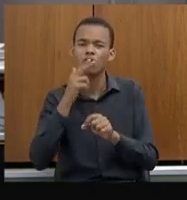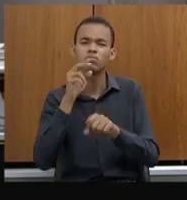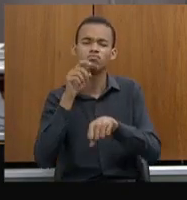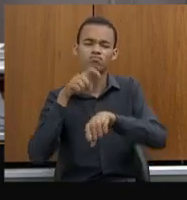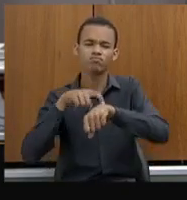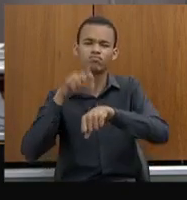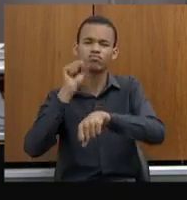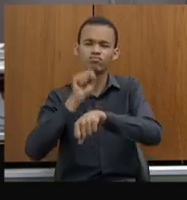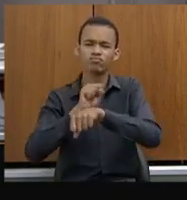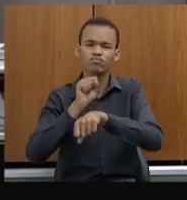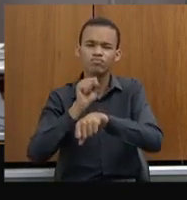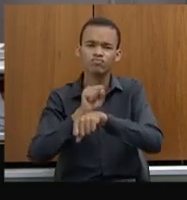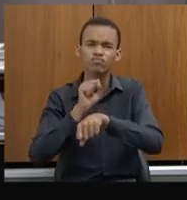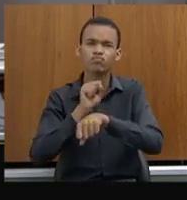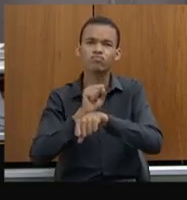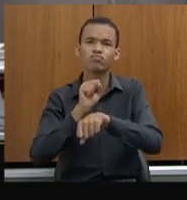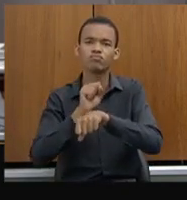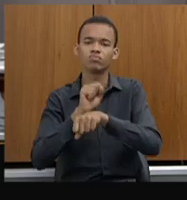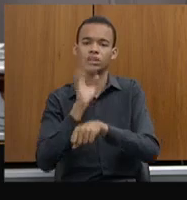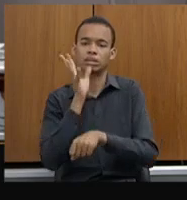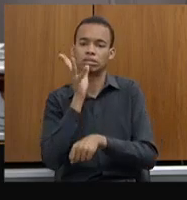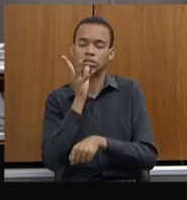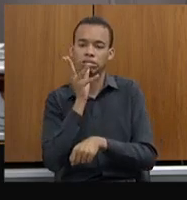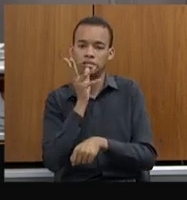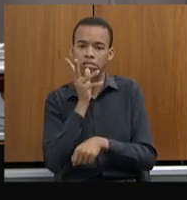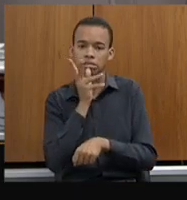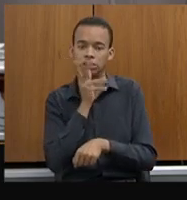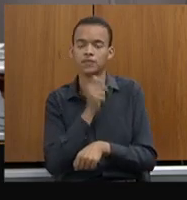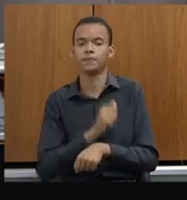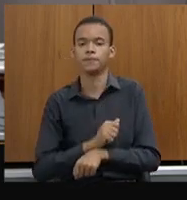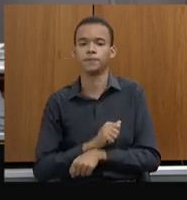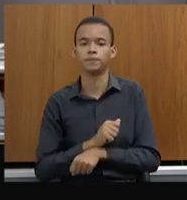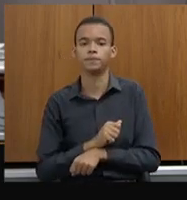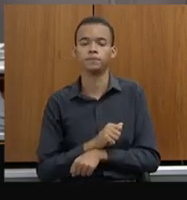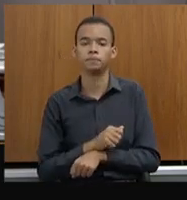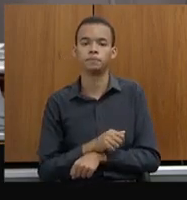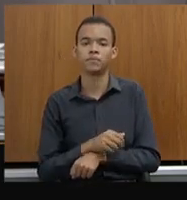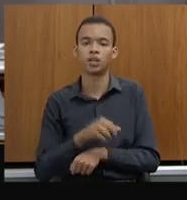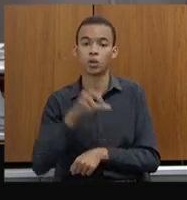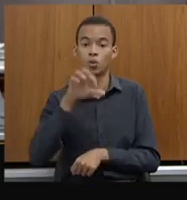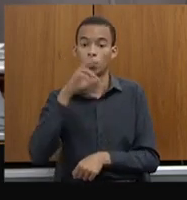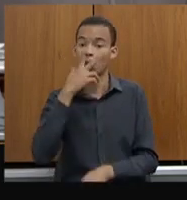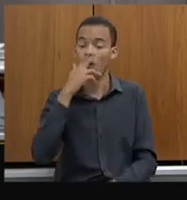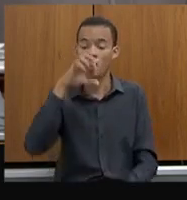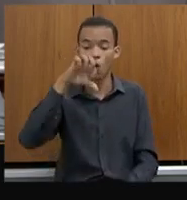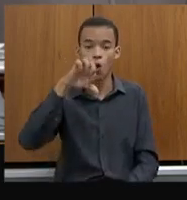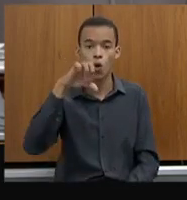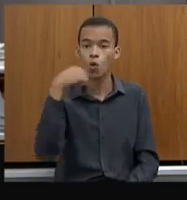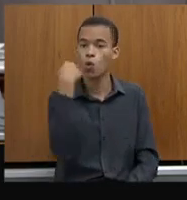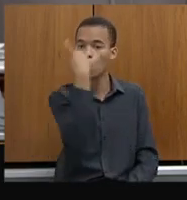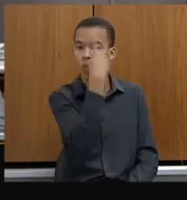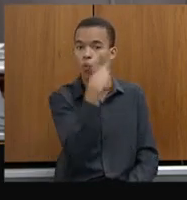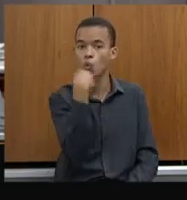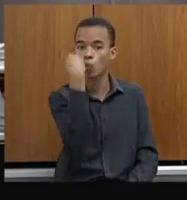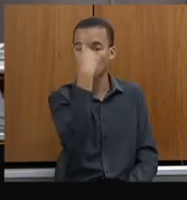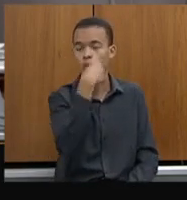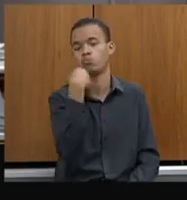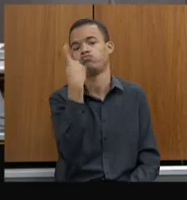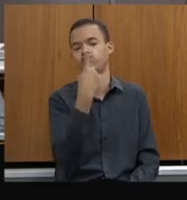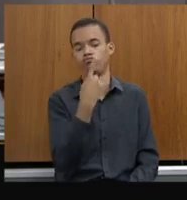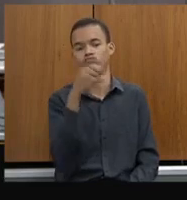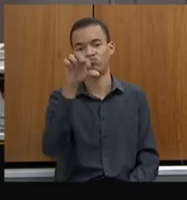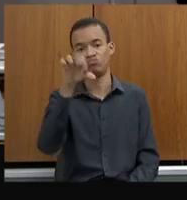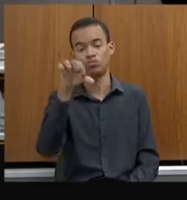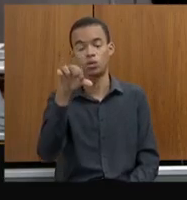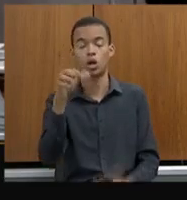em termos de espera, tinha unidade que esperava, chegava a ter nove horas de espera, unidade que tinha quatro horas de